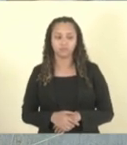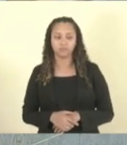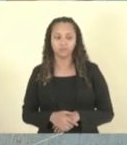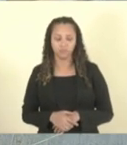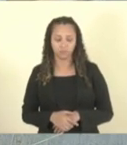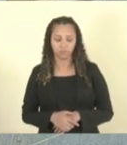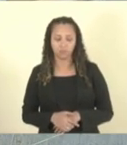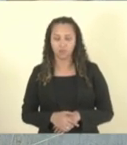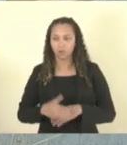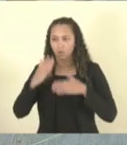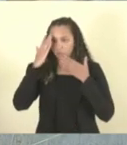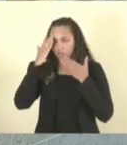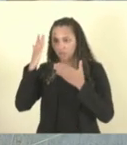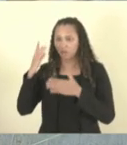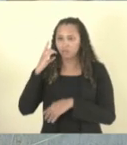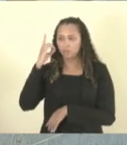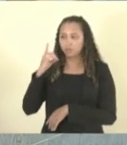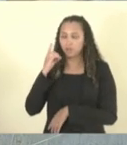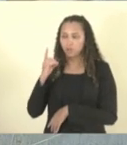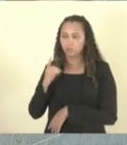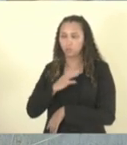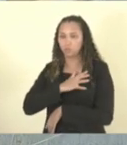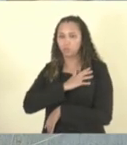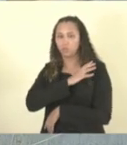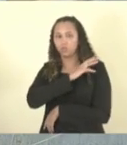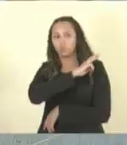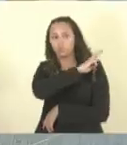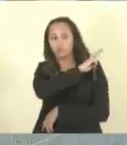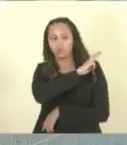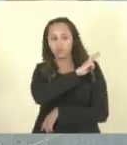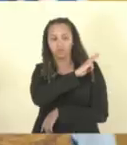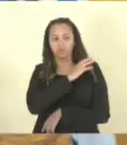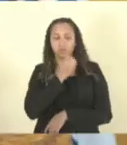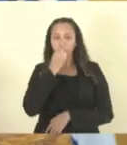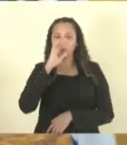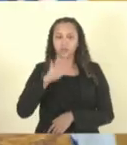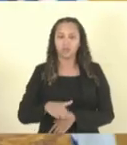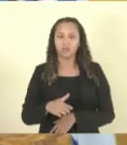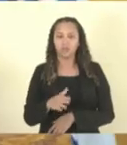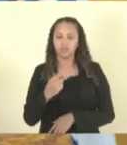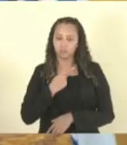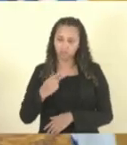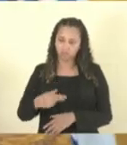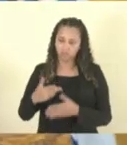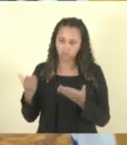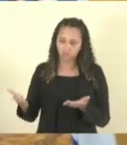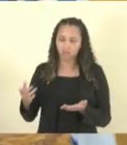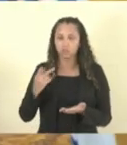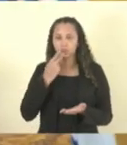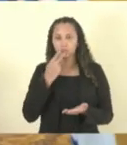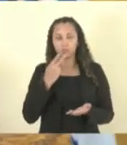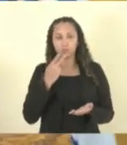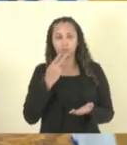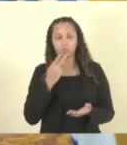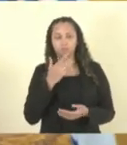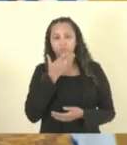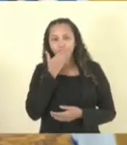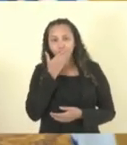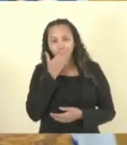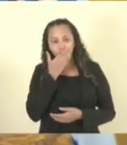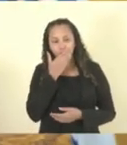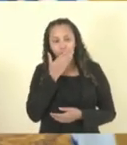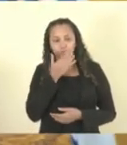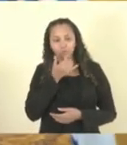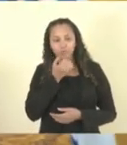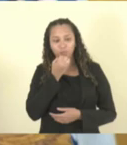Muito obrigado, deputado Coronel Welito. Boa tarde, presidente. Boa tarde, senhores deputados e deputadas, servidores